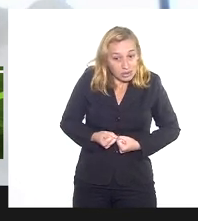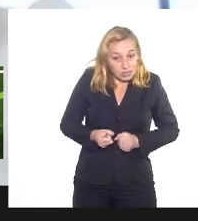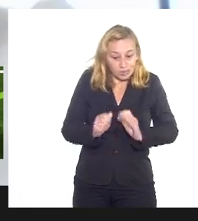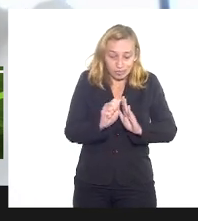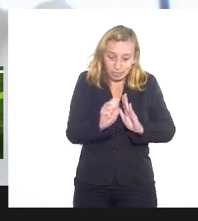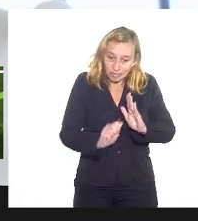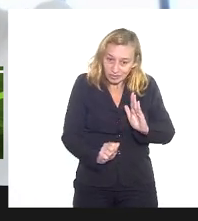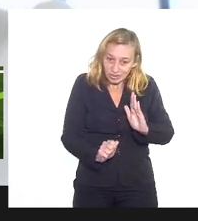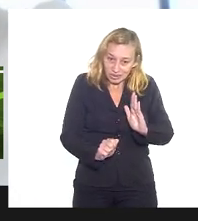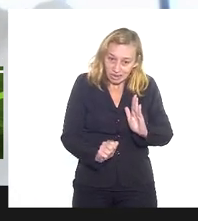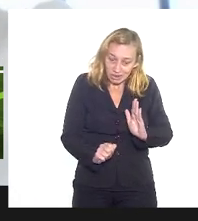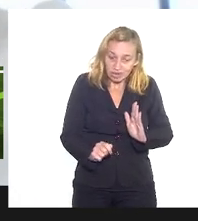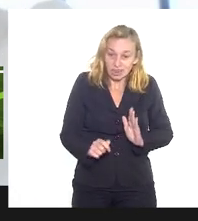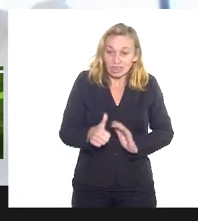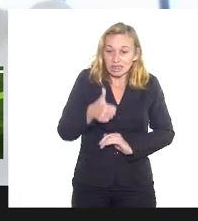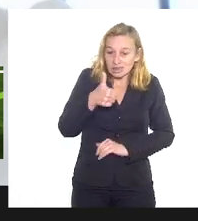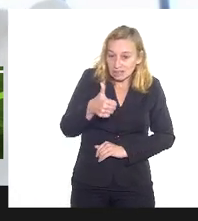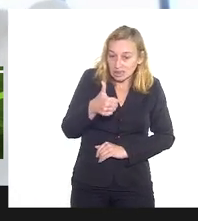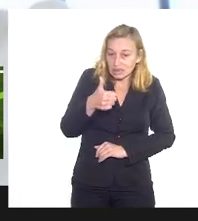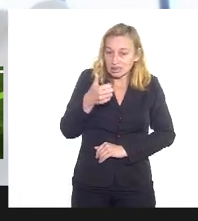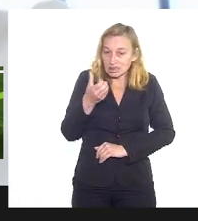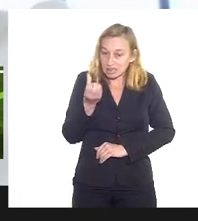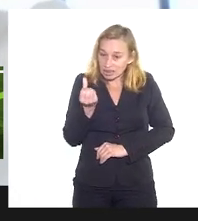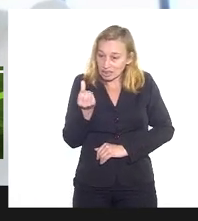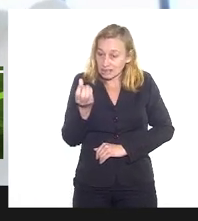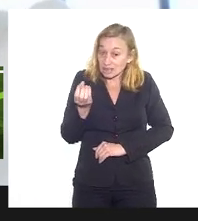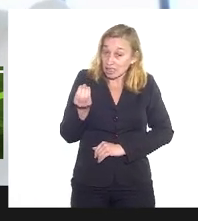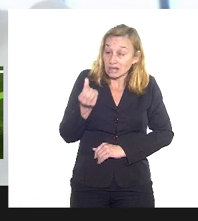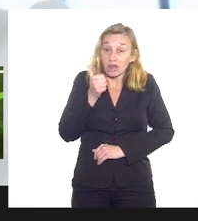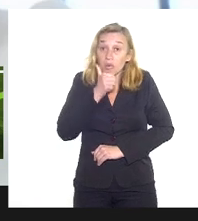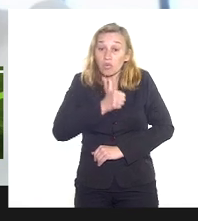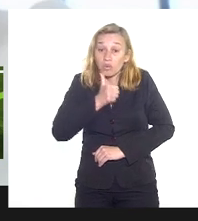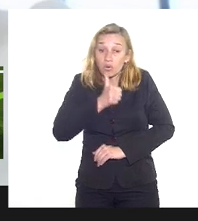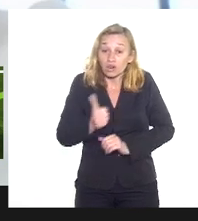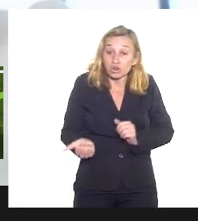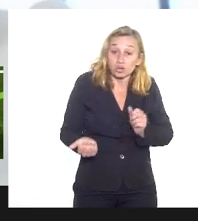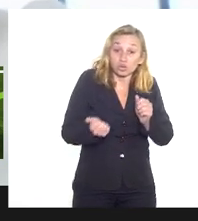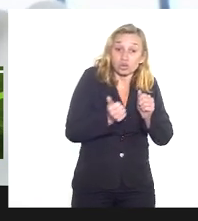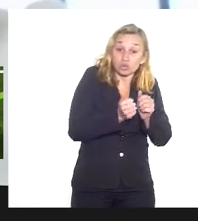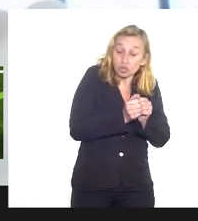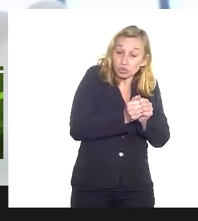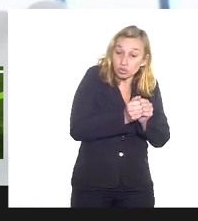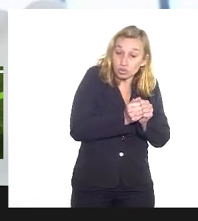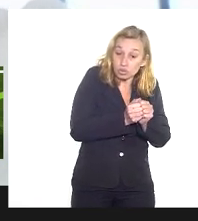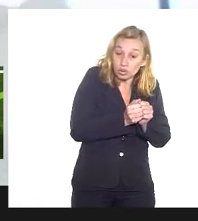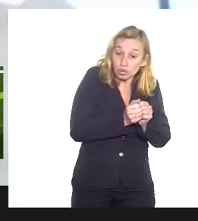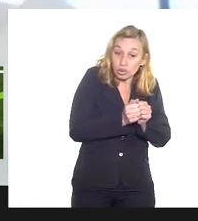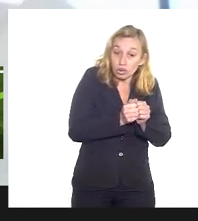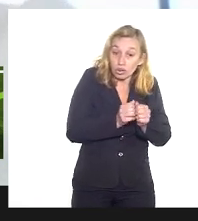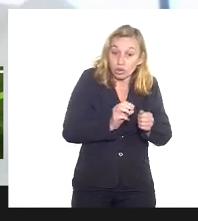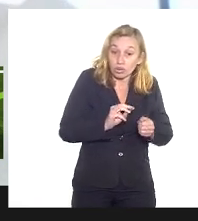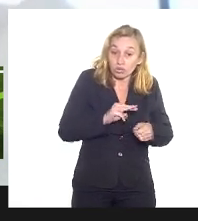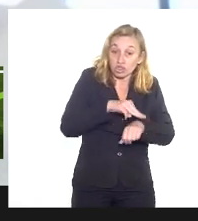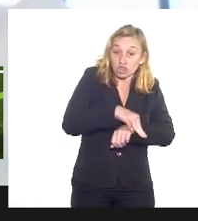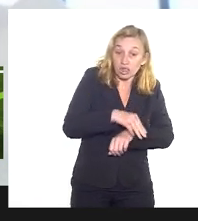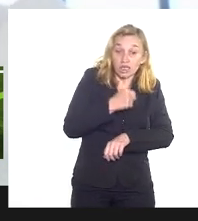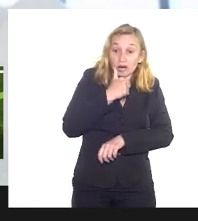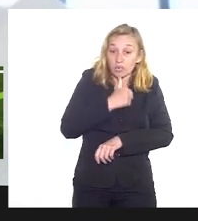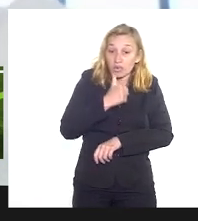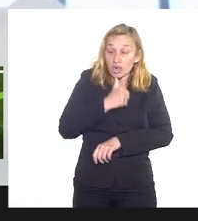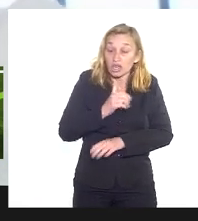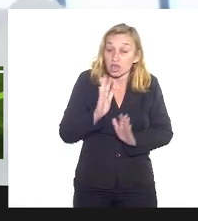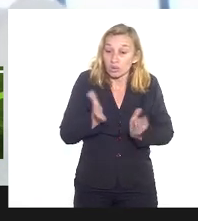nós treinamos 160 mulheres junto a Crioulo Ministério da Mulher que hoje também nós